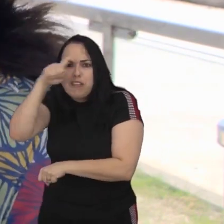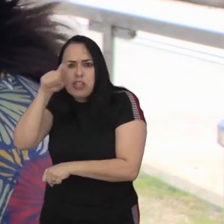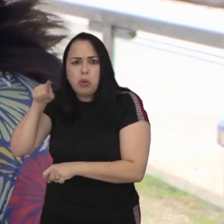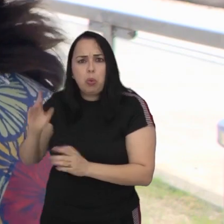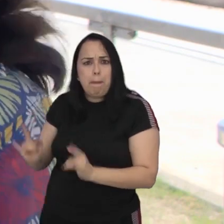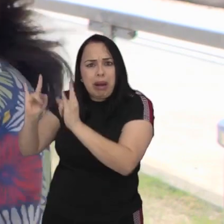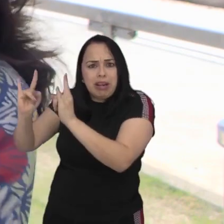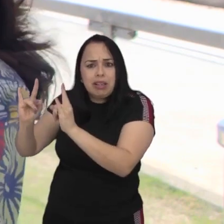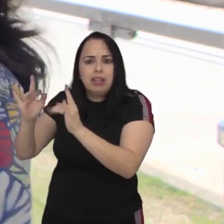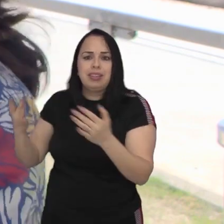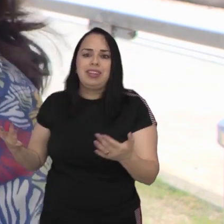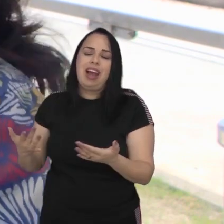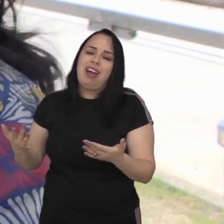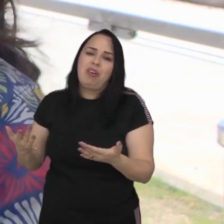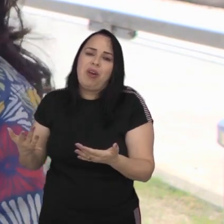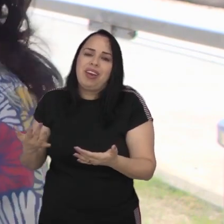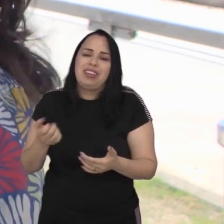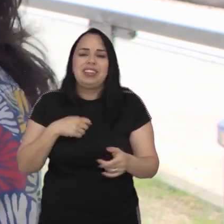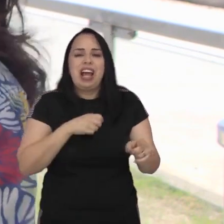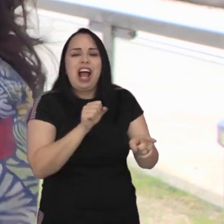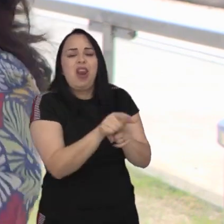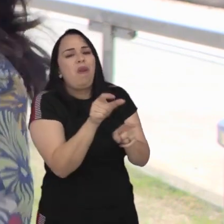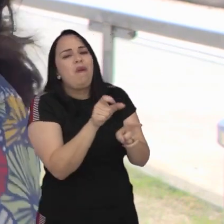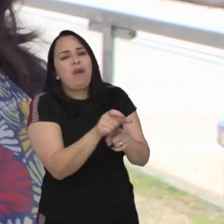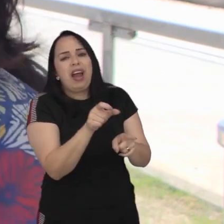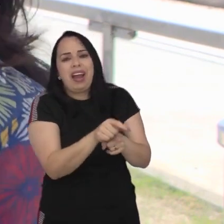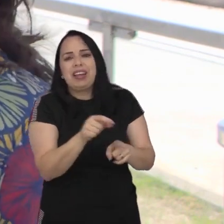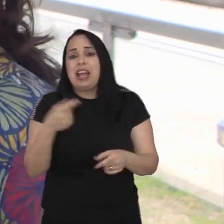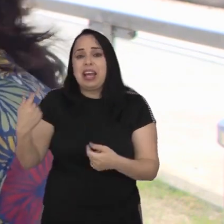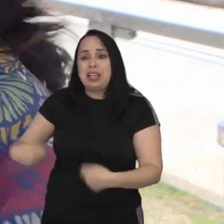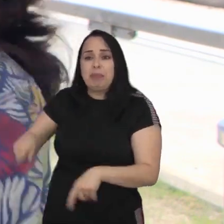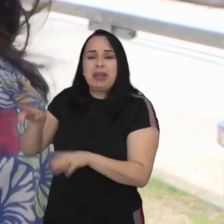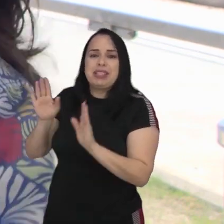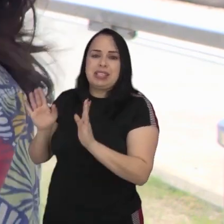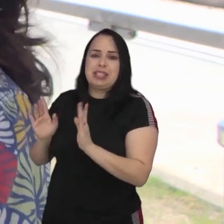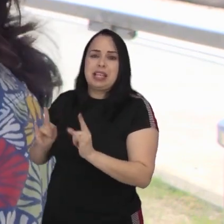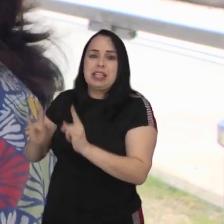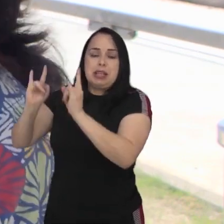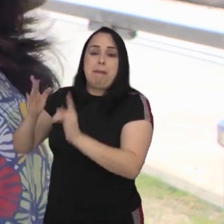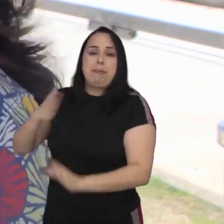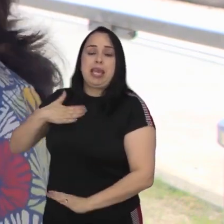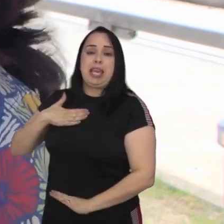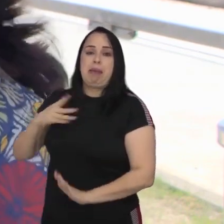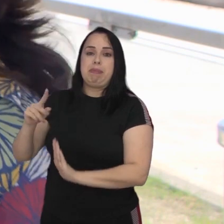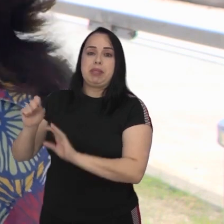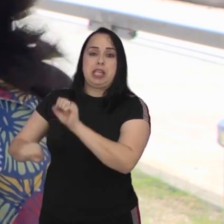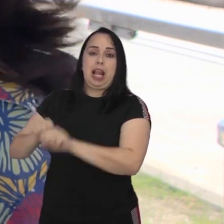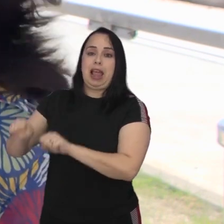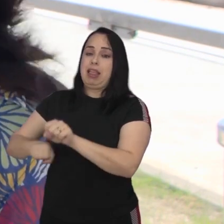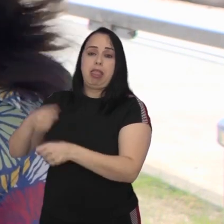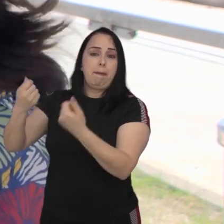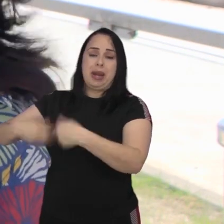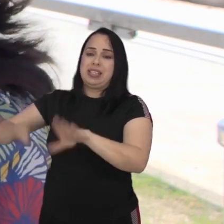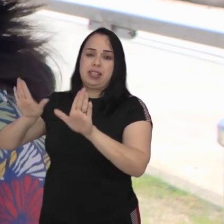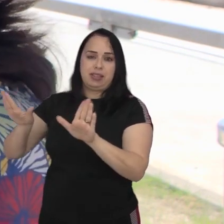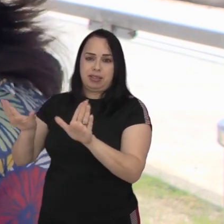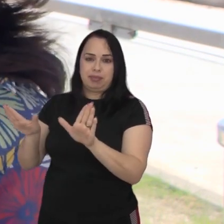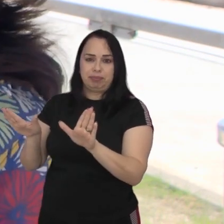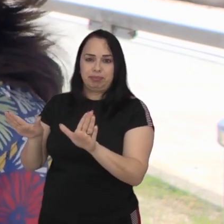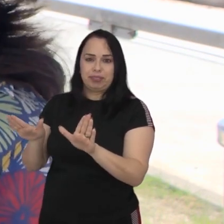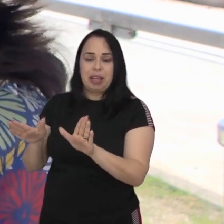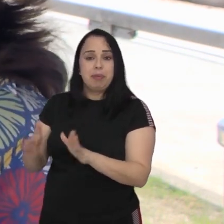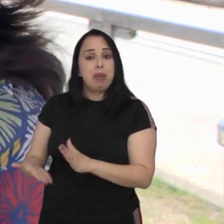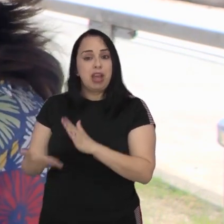se desonerar disso dessa possibilidade de ter o espaço ou de ter sua própria bicicleta e aí assim isso é